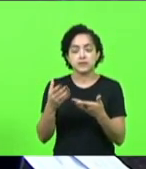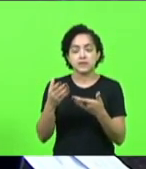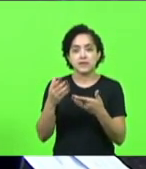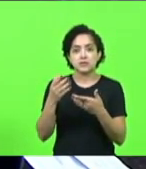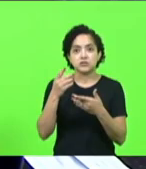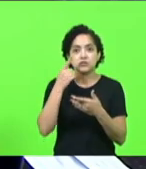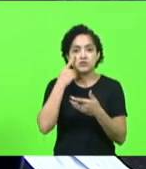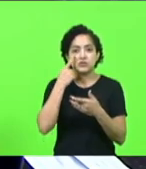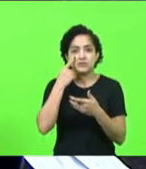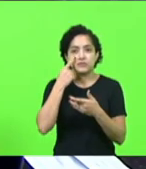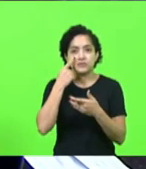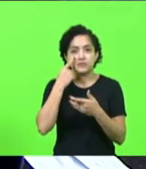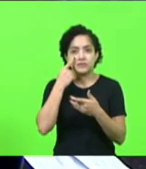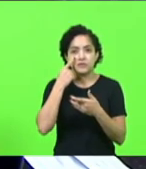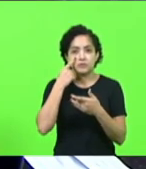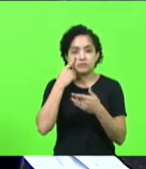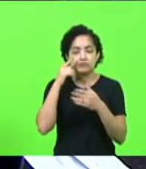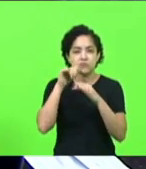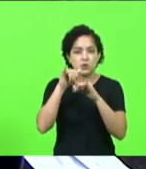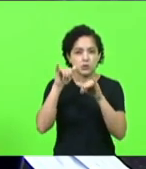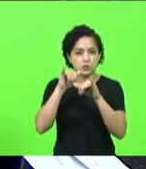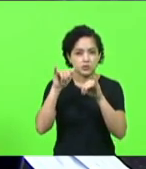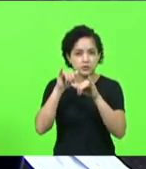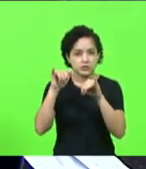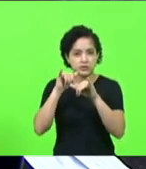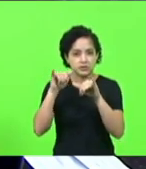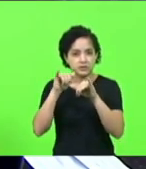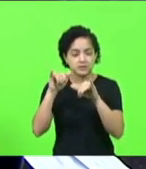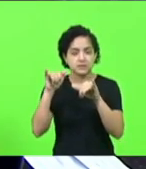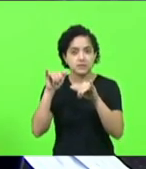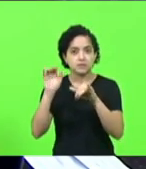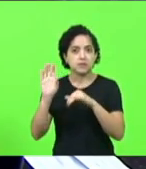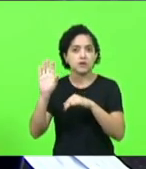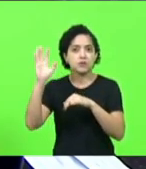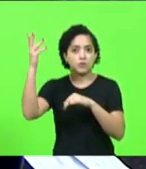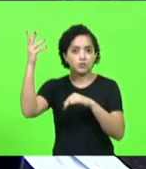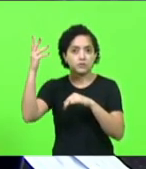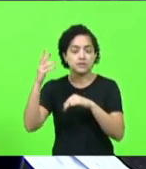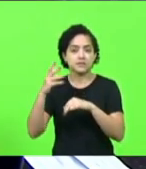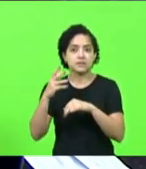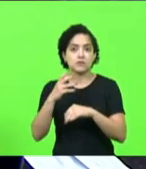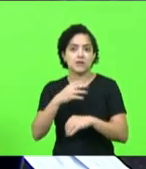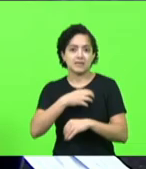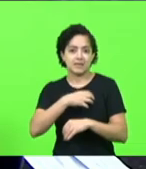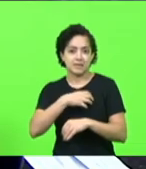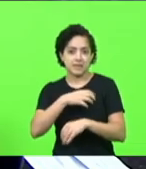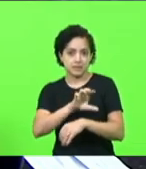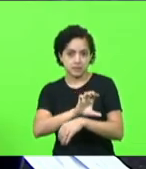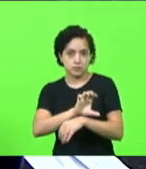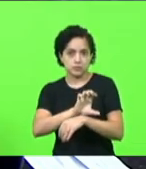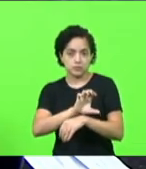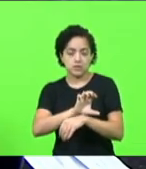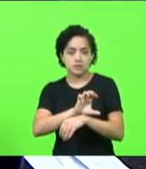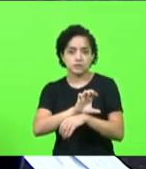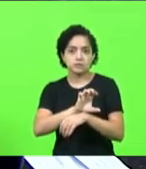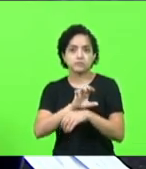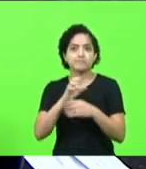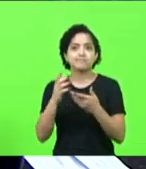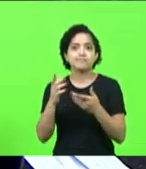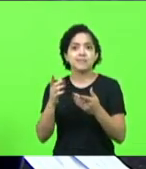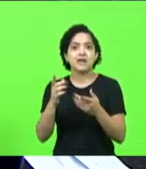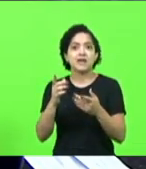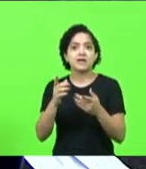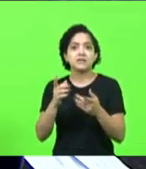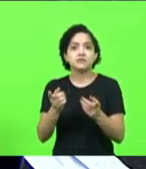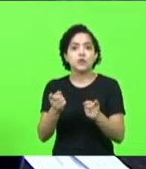lá aquela notícia lá de Brotas no estado da Bahia e a gente vê o contrário